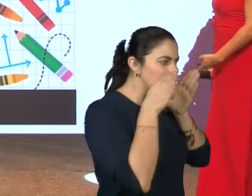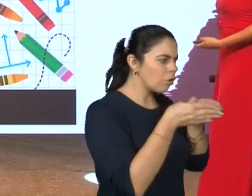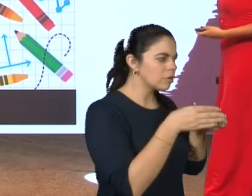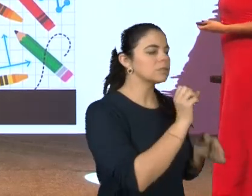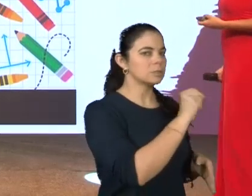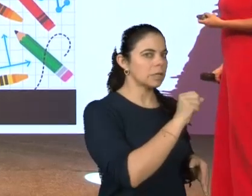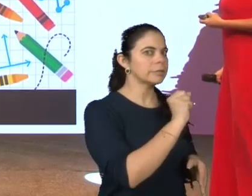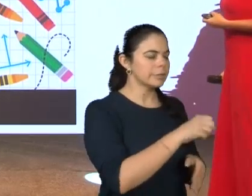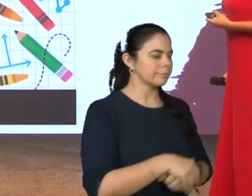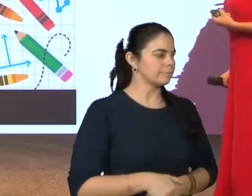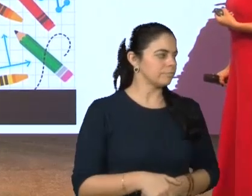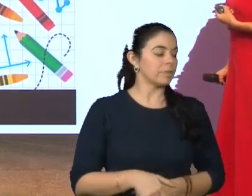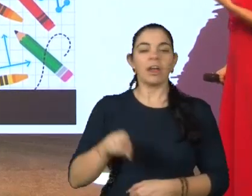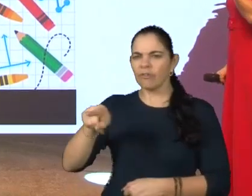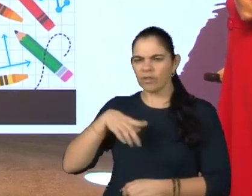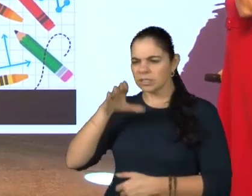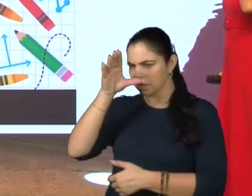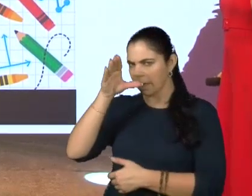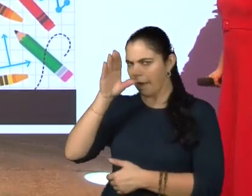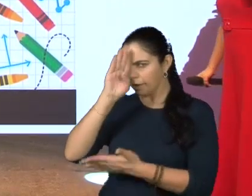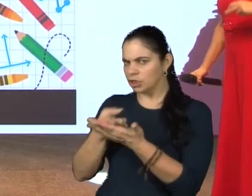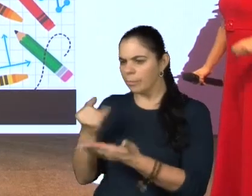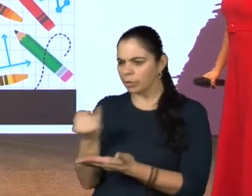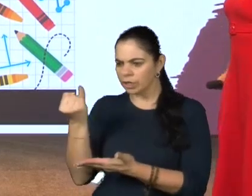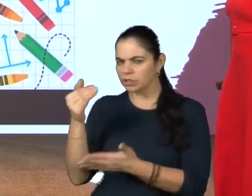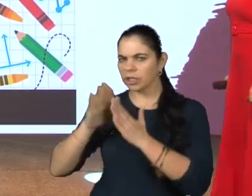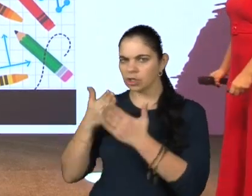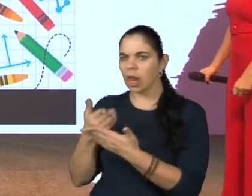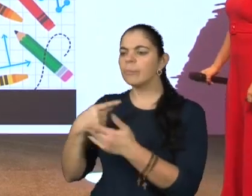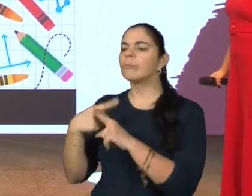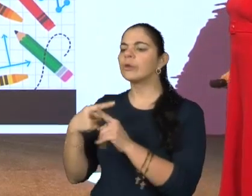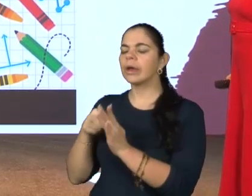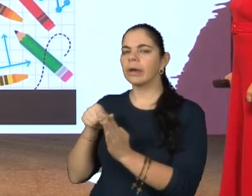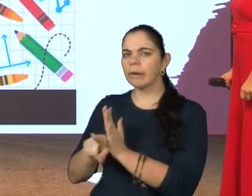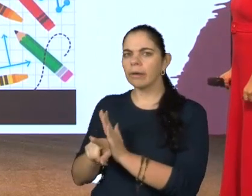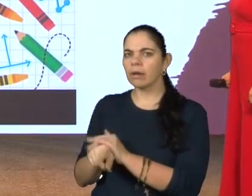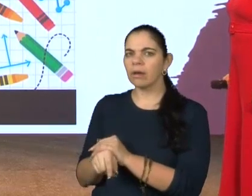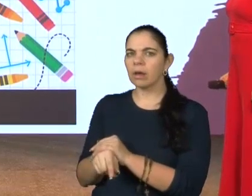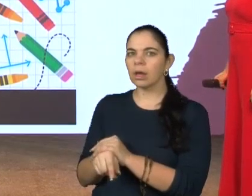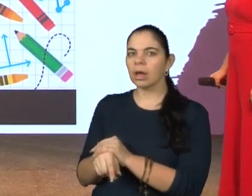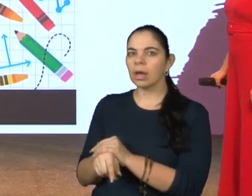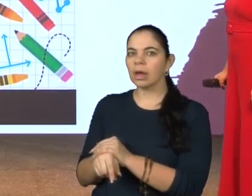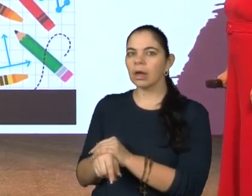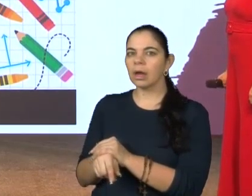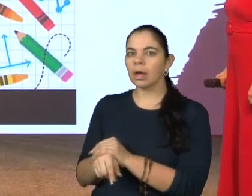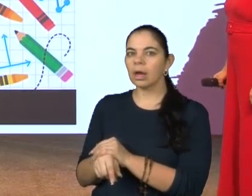Sim. E você acha importante vir para a escola? Sim. Por quê? Porque eu tenho fazer